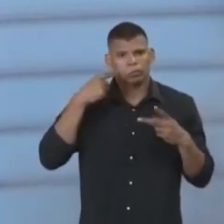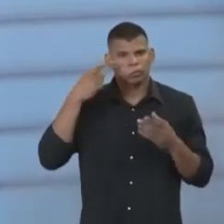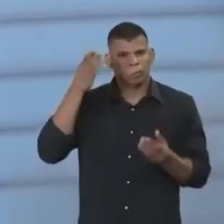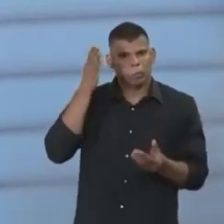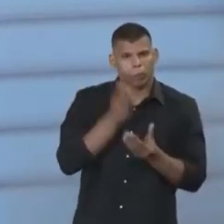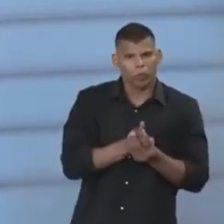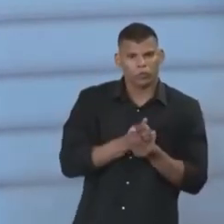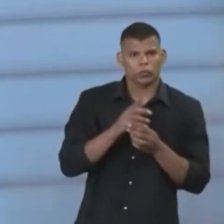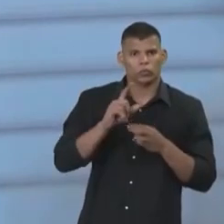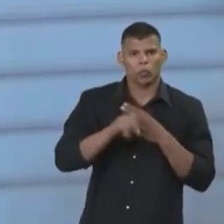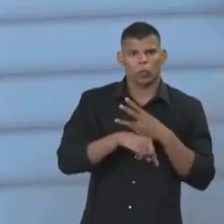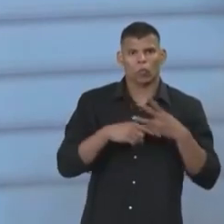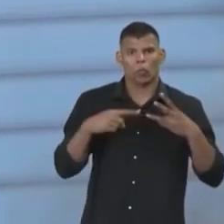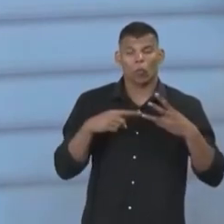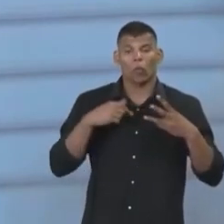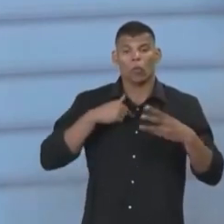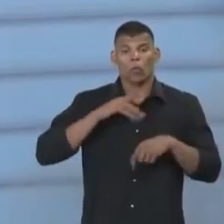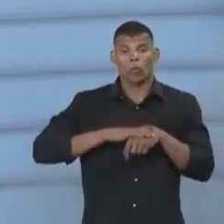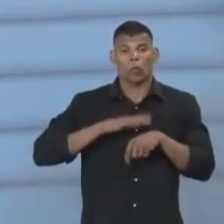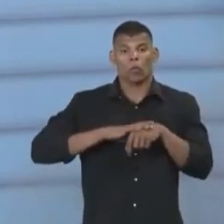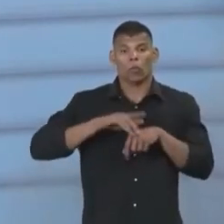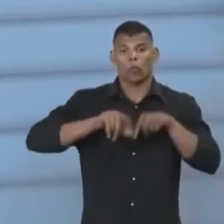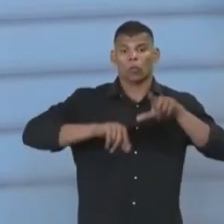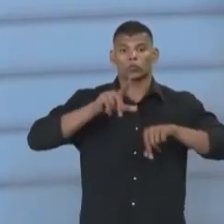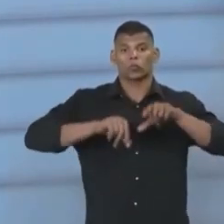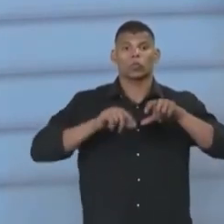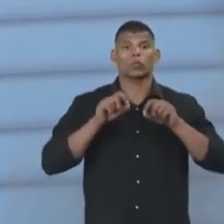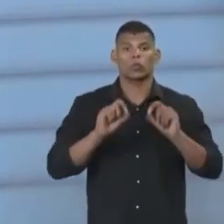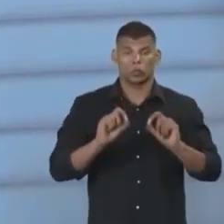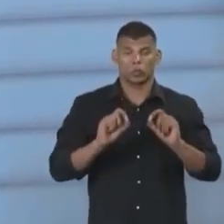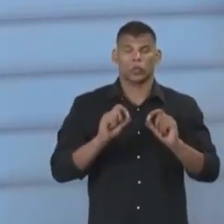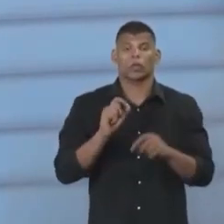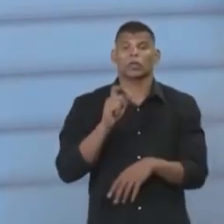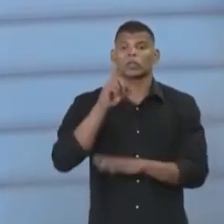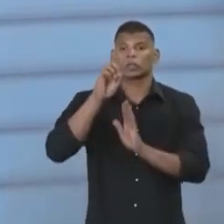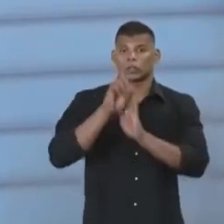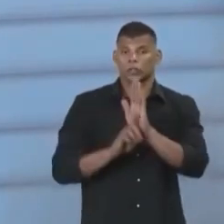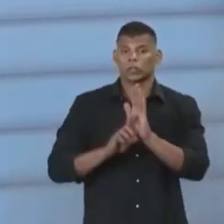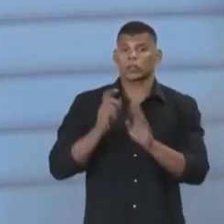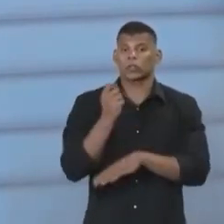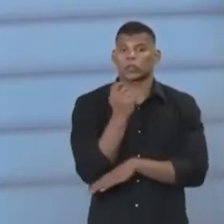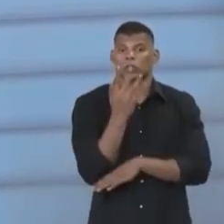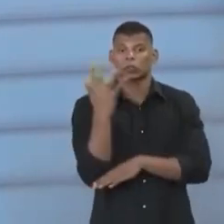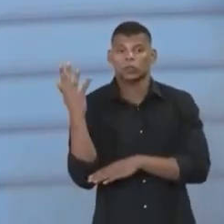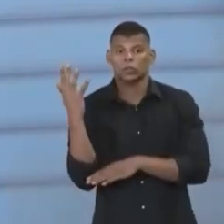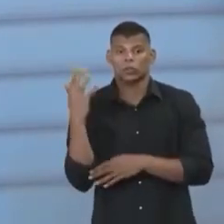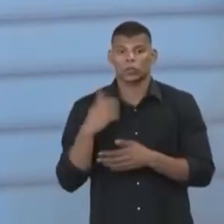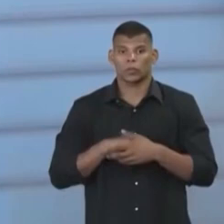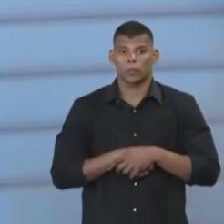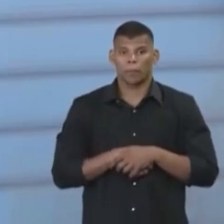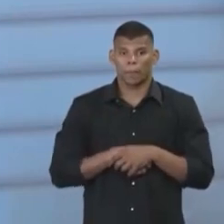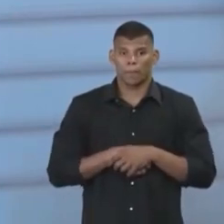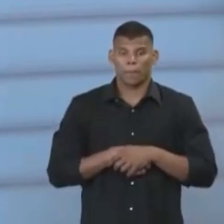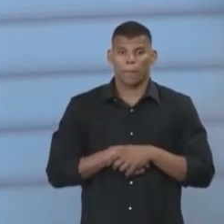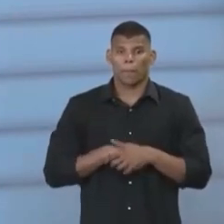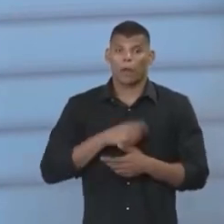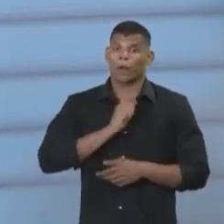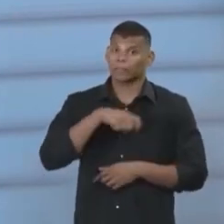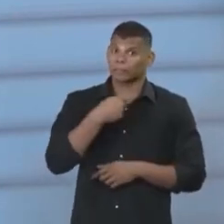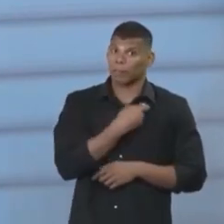E é, obviamente, que eu escolhi do direito do ambiente. Porque Portugal não usa a expressão meio ambiente, Espanha usa.